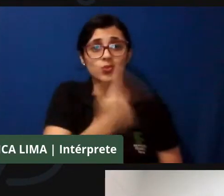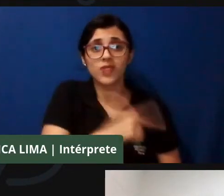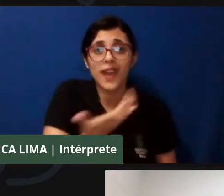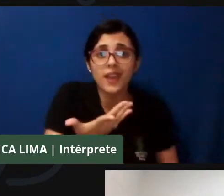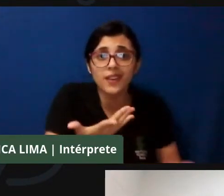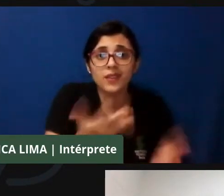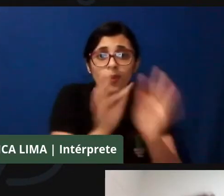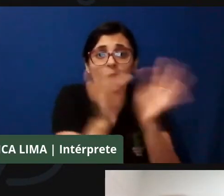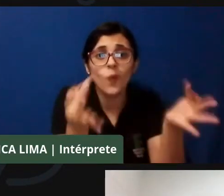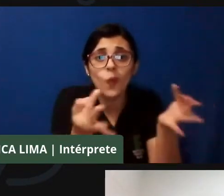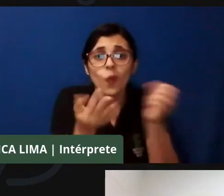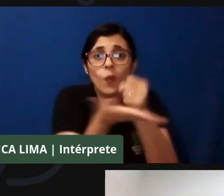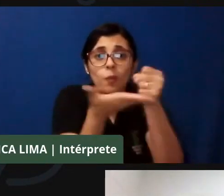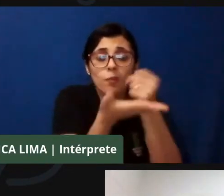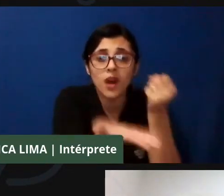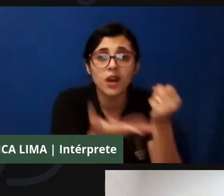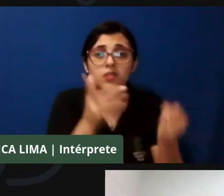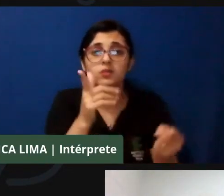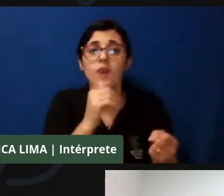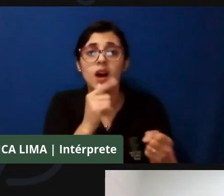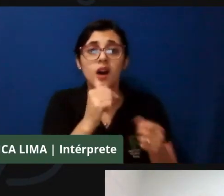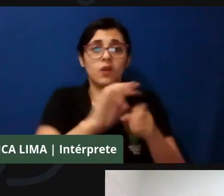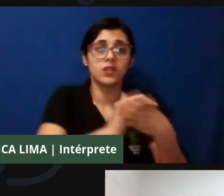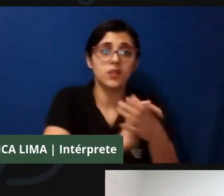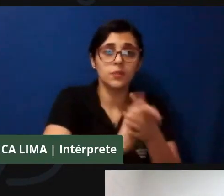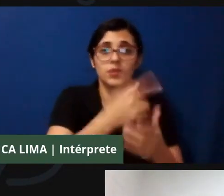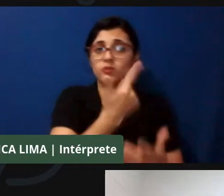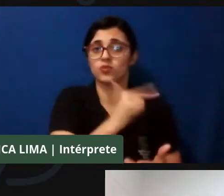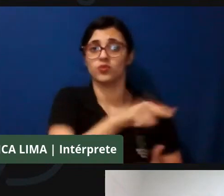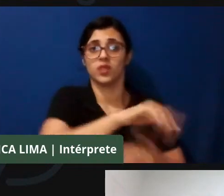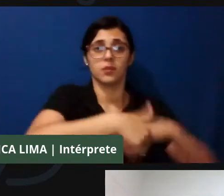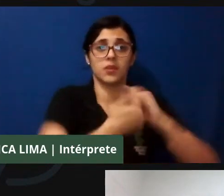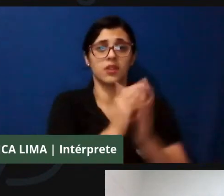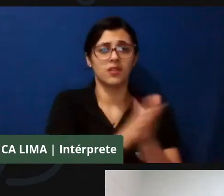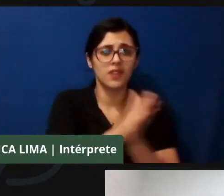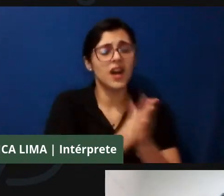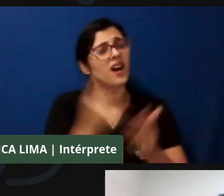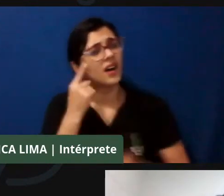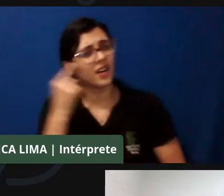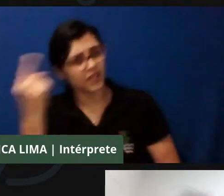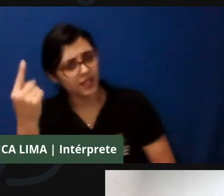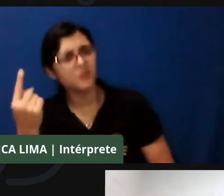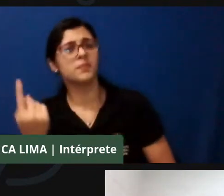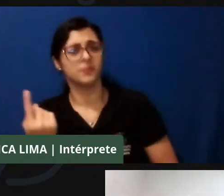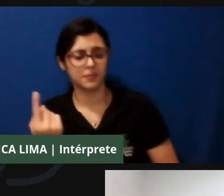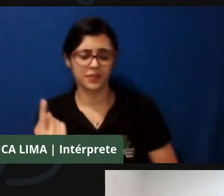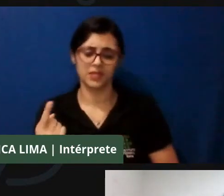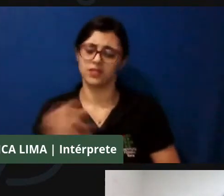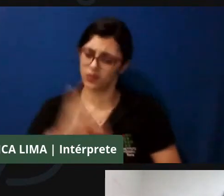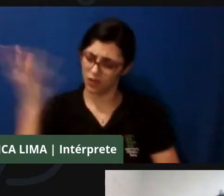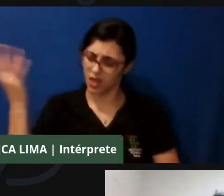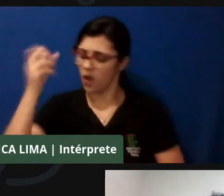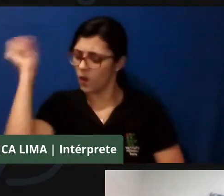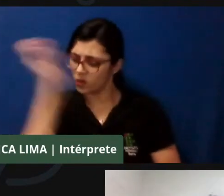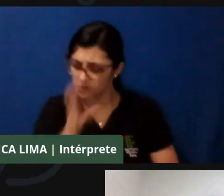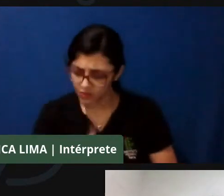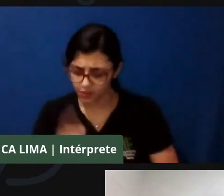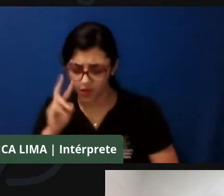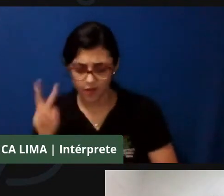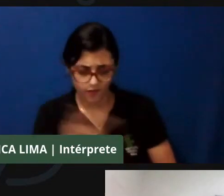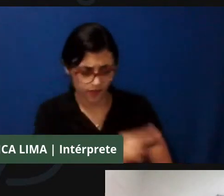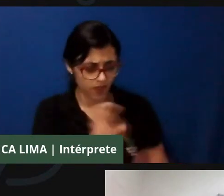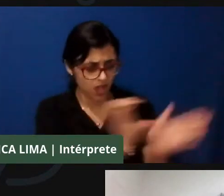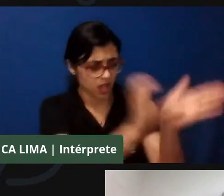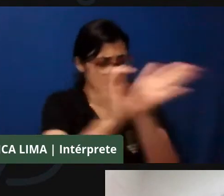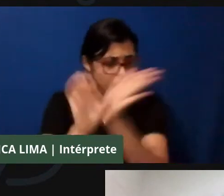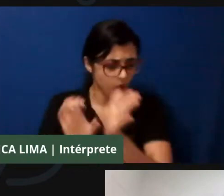explicitou essa desimbolidade socioterritorial que existe no Brasil. Quando a gente olha para as comunidades tradicionais como um todo e para as comunidades